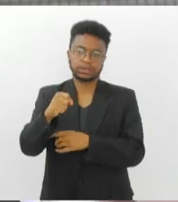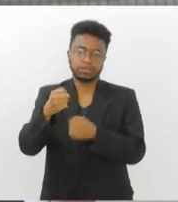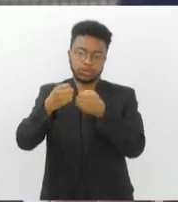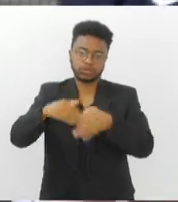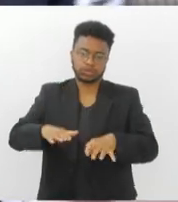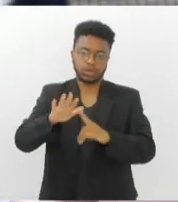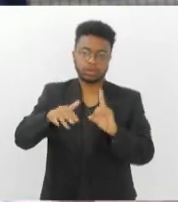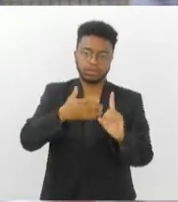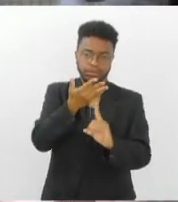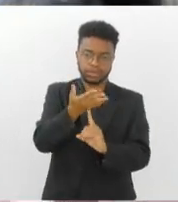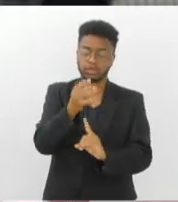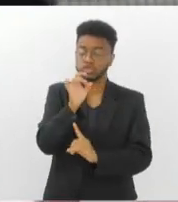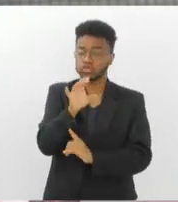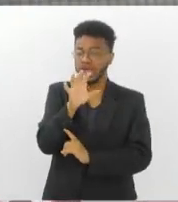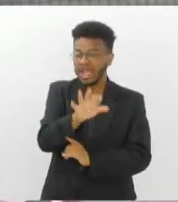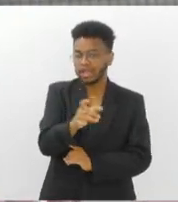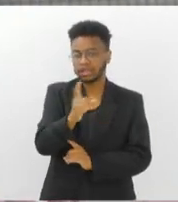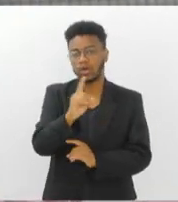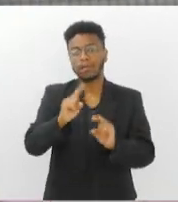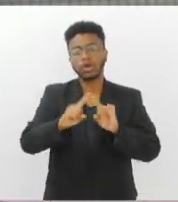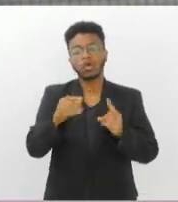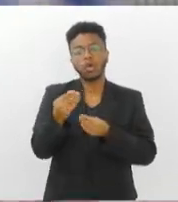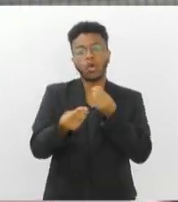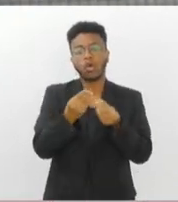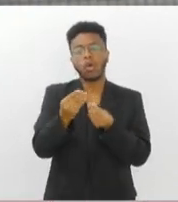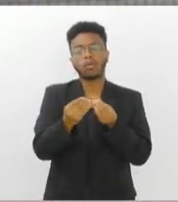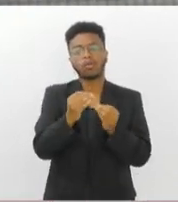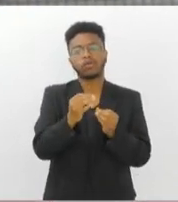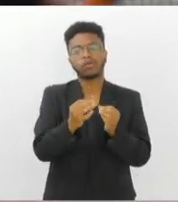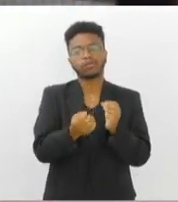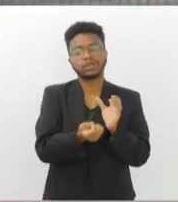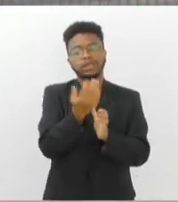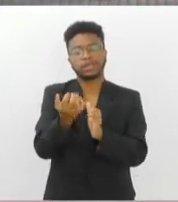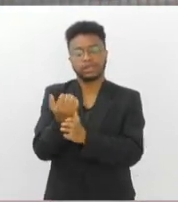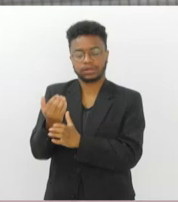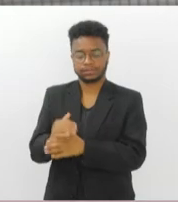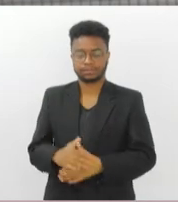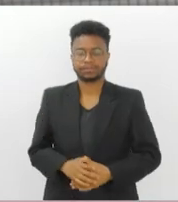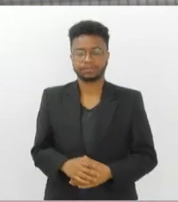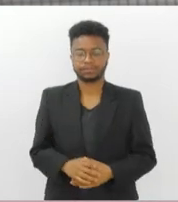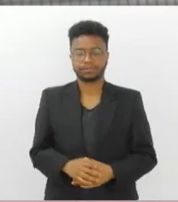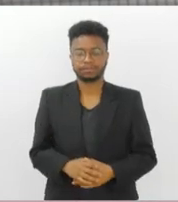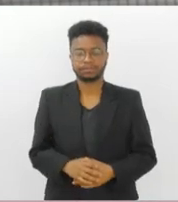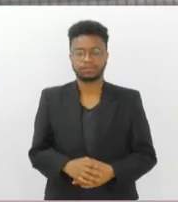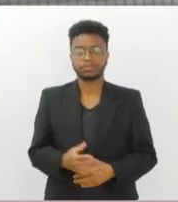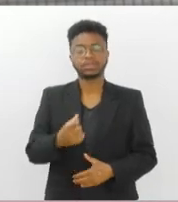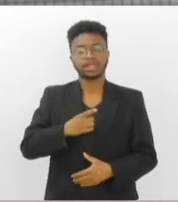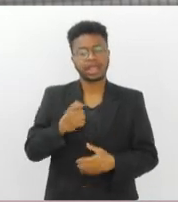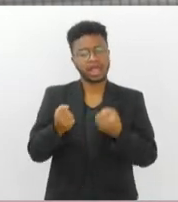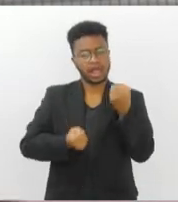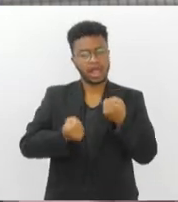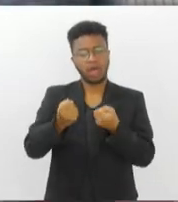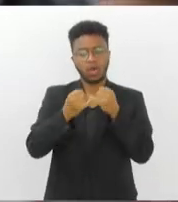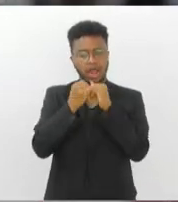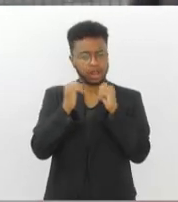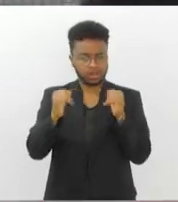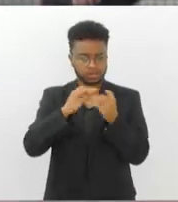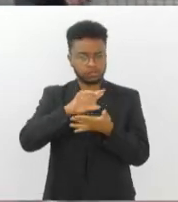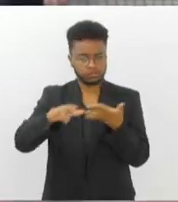diretamente, mas o processo de produção dele. A gente vê já vários carros elétricos